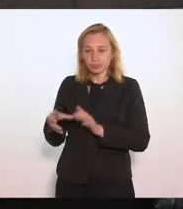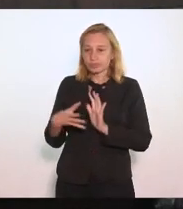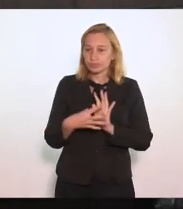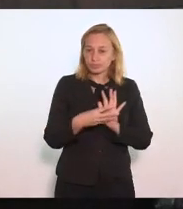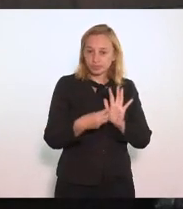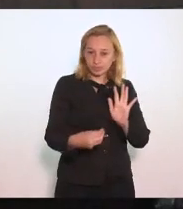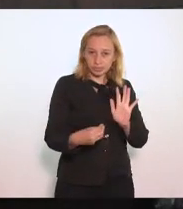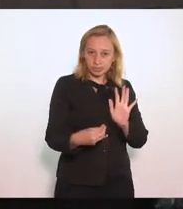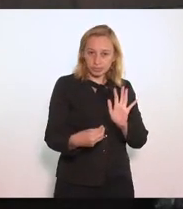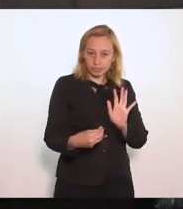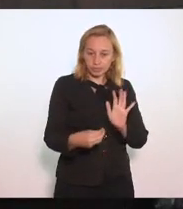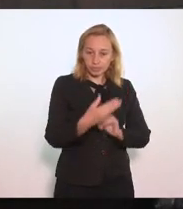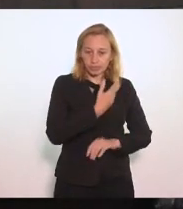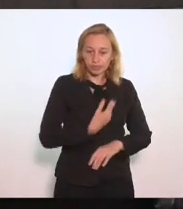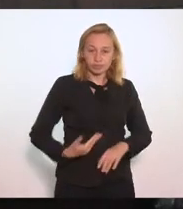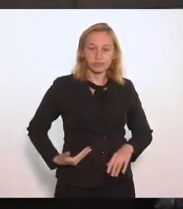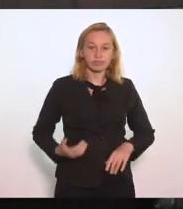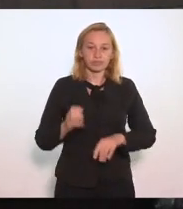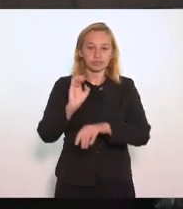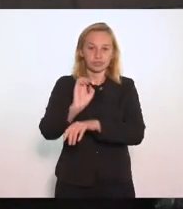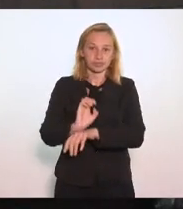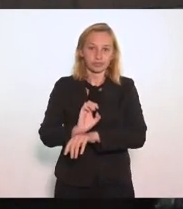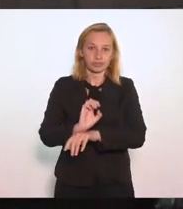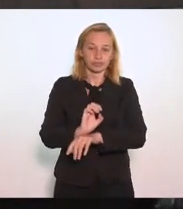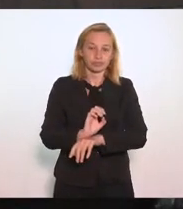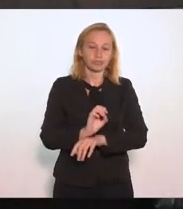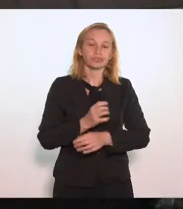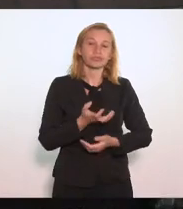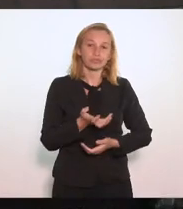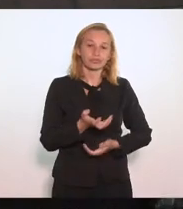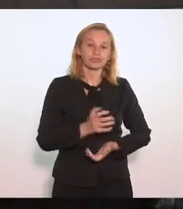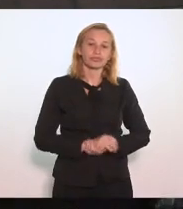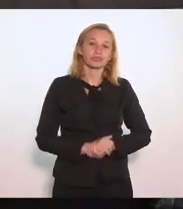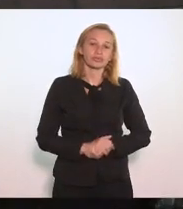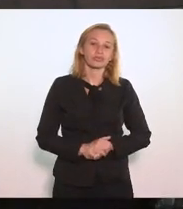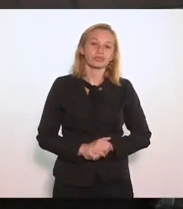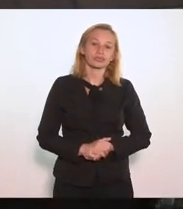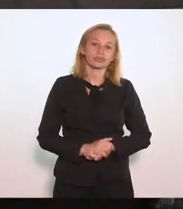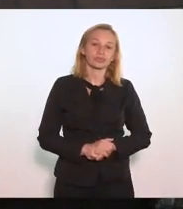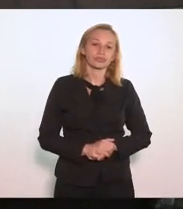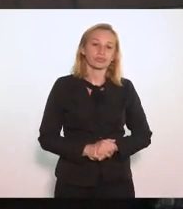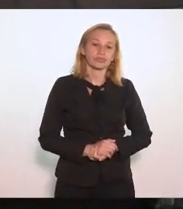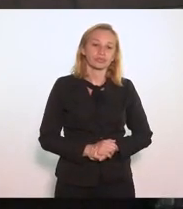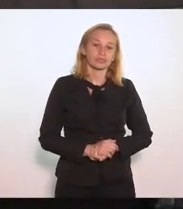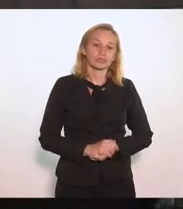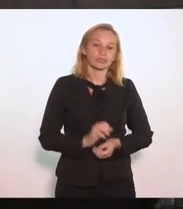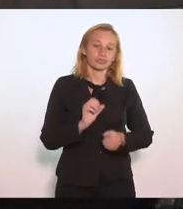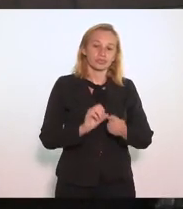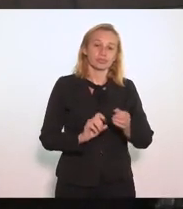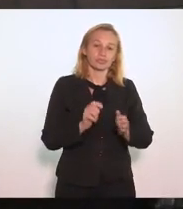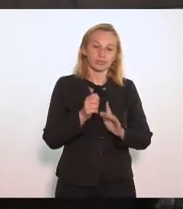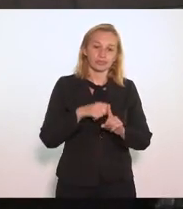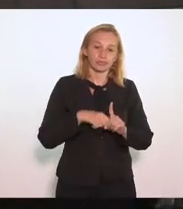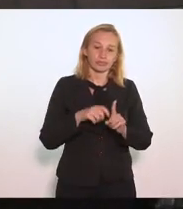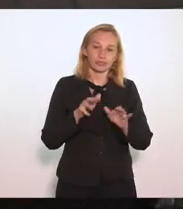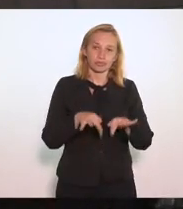Que o governo Do estado Pretende Licitar No final do mês